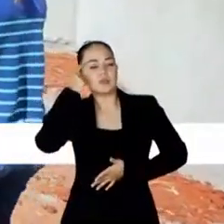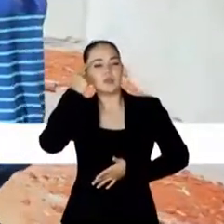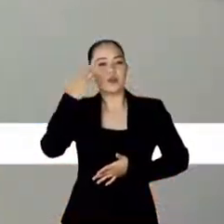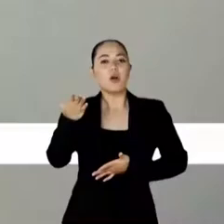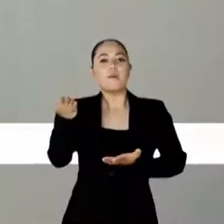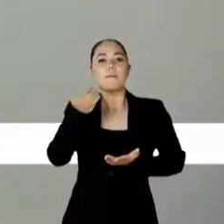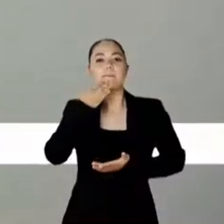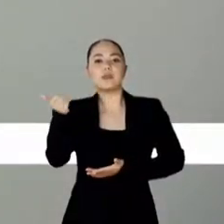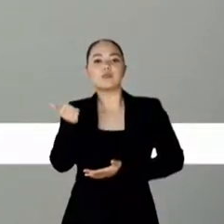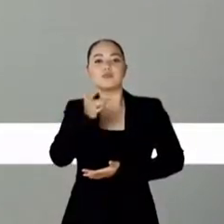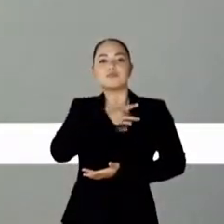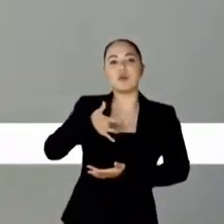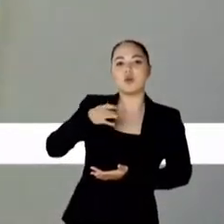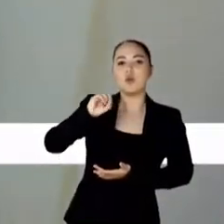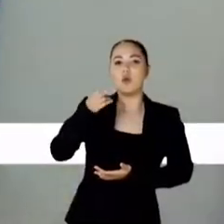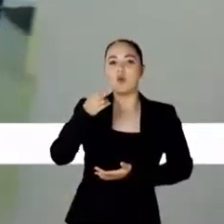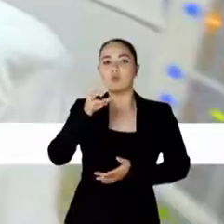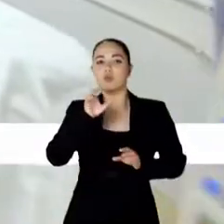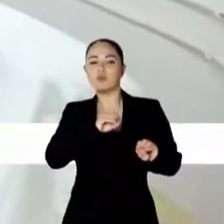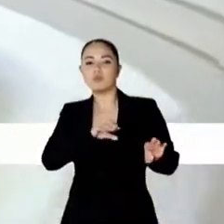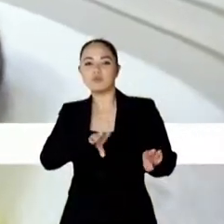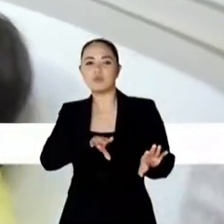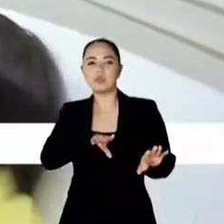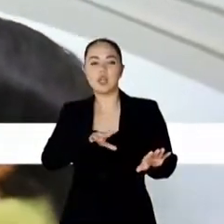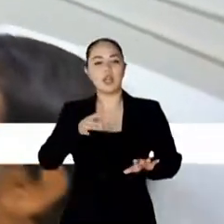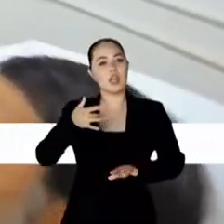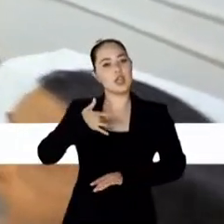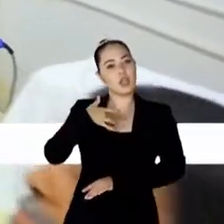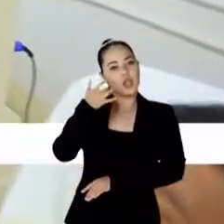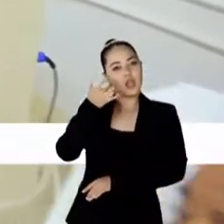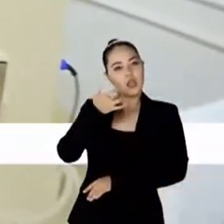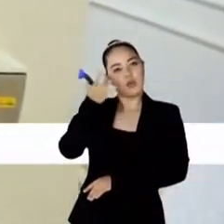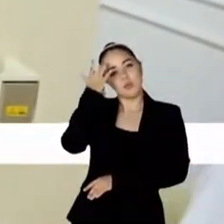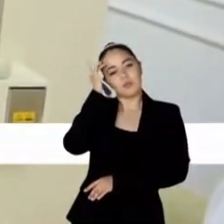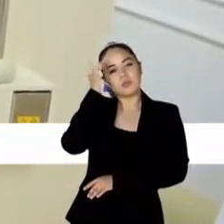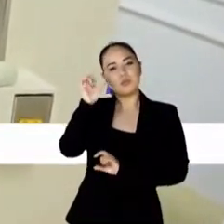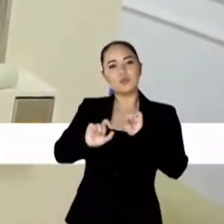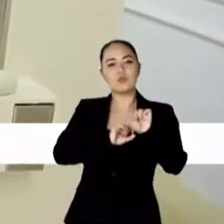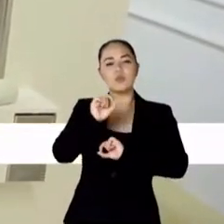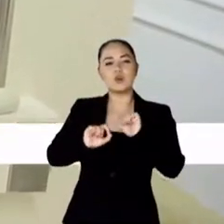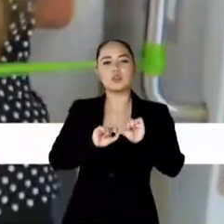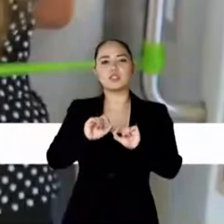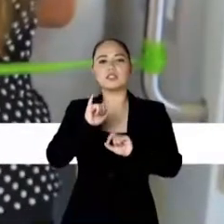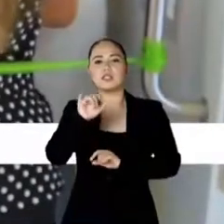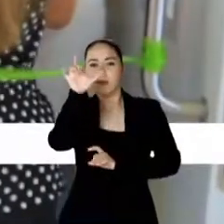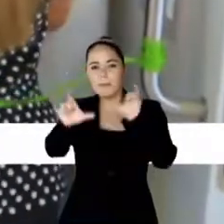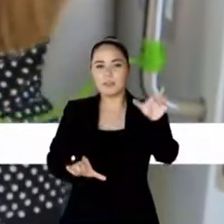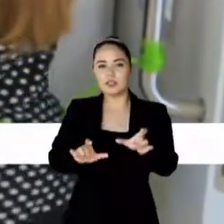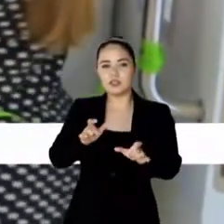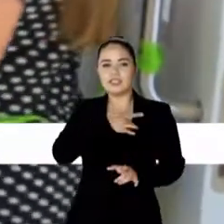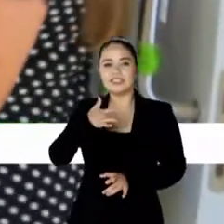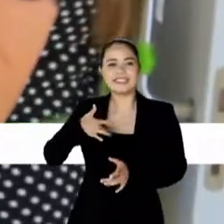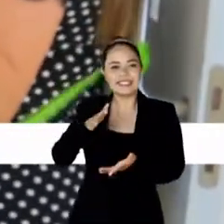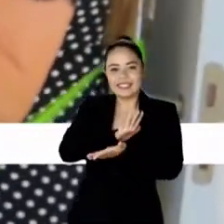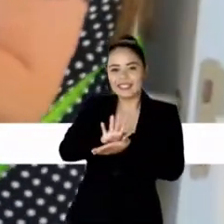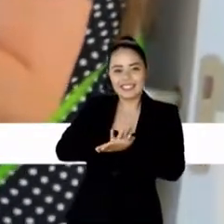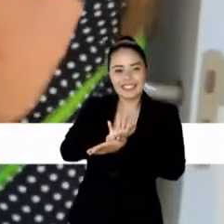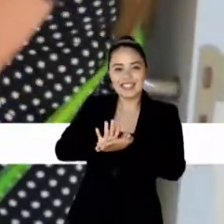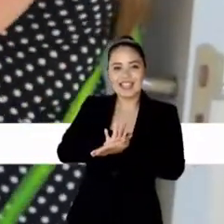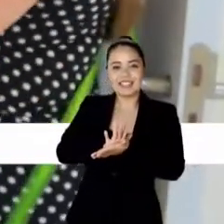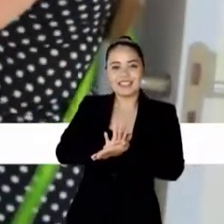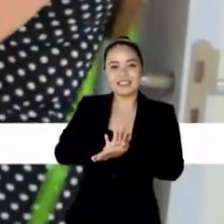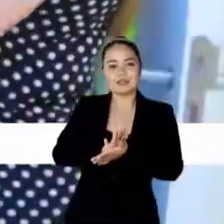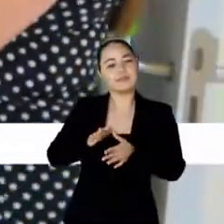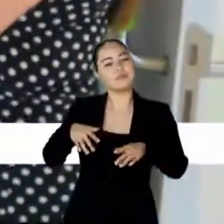a gente sempre fica em dúvida. O que vem primeiro? Saúde e educação. Eu só acho que se as pessoas não estiverem saudáveis,